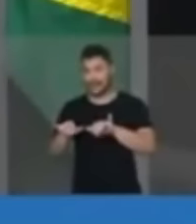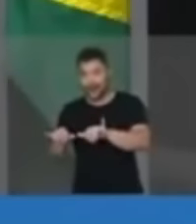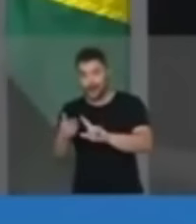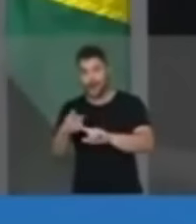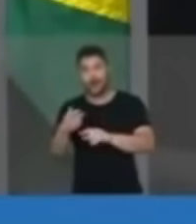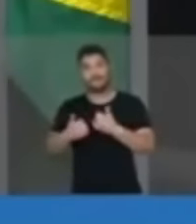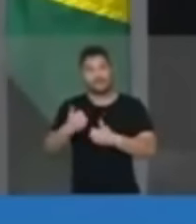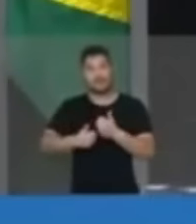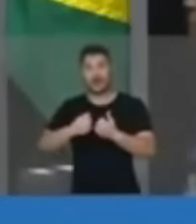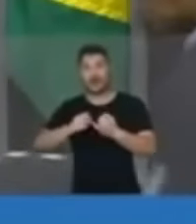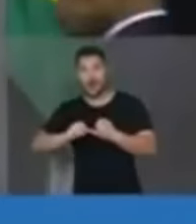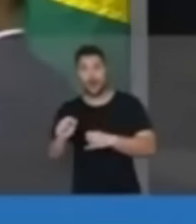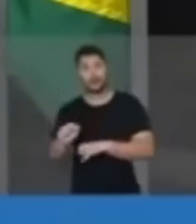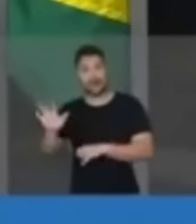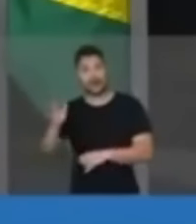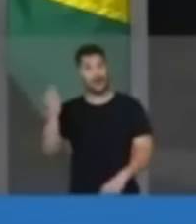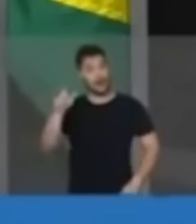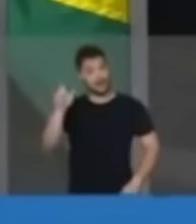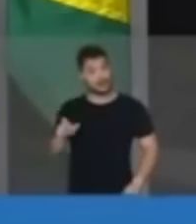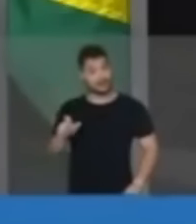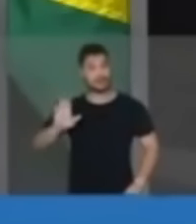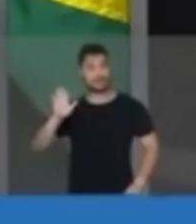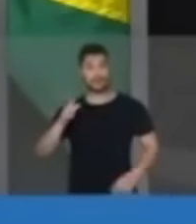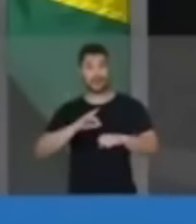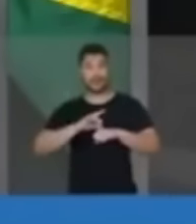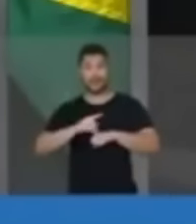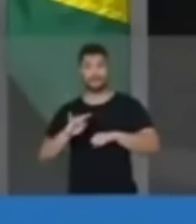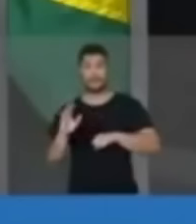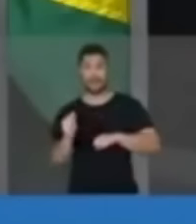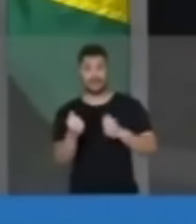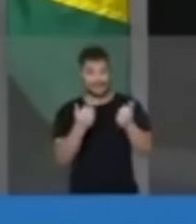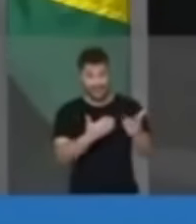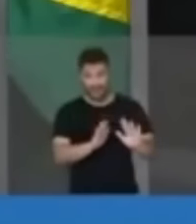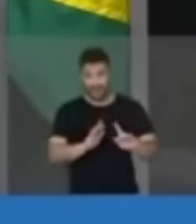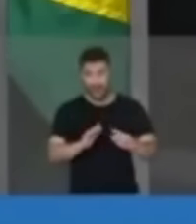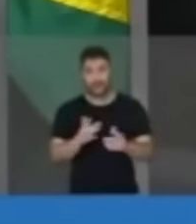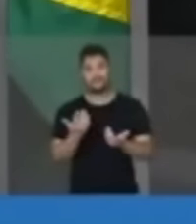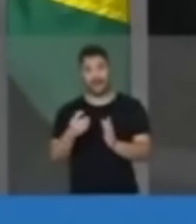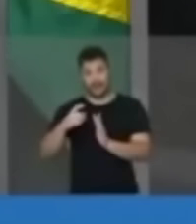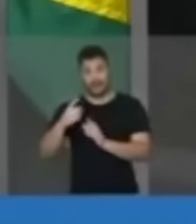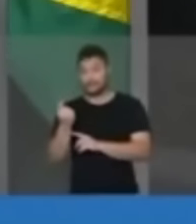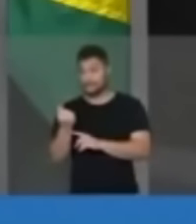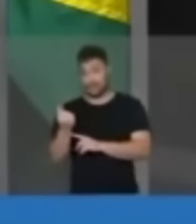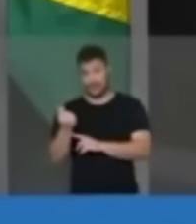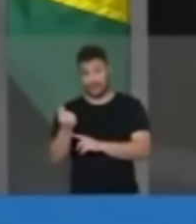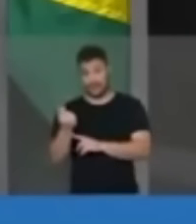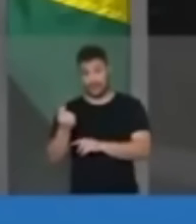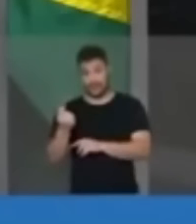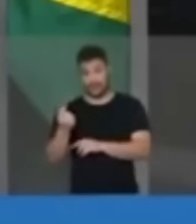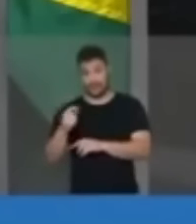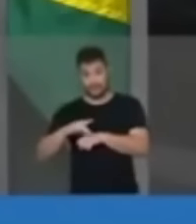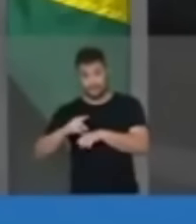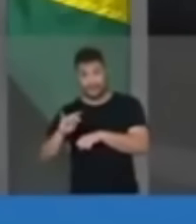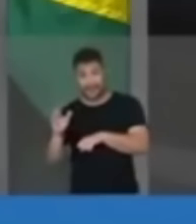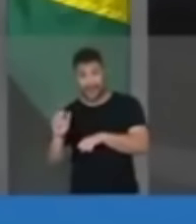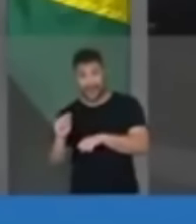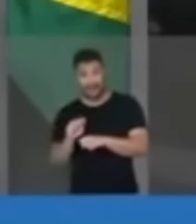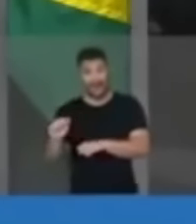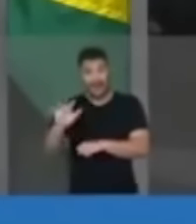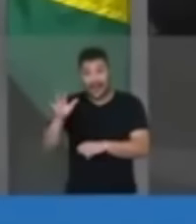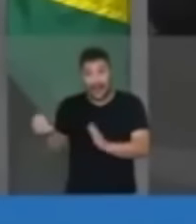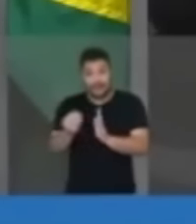feijão, o cara que prometeu picanha, agora ele não é que ele não vai te dar picanha, ele vai deixar a picanha mais cara ainda porque ele vai taxar a picanha. Isso daí é